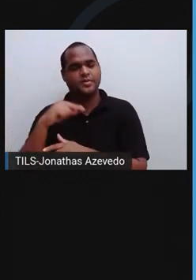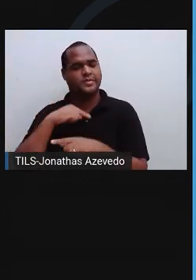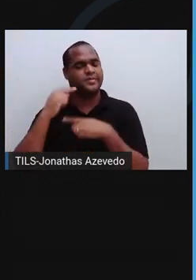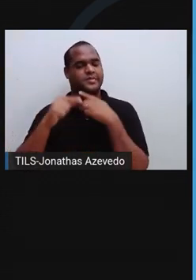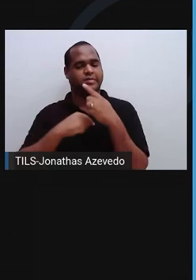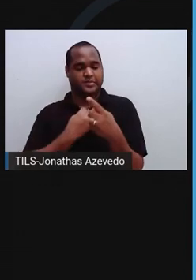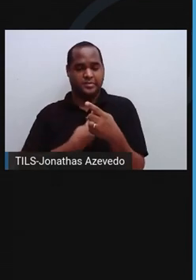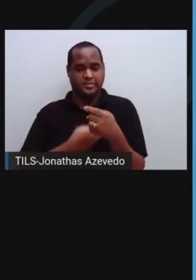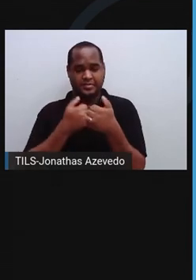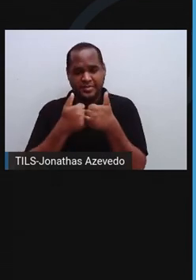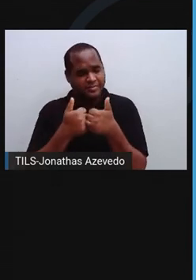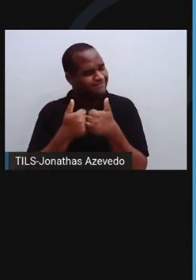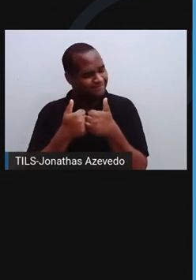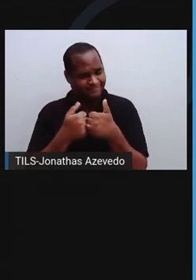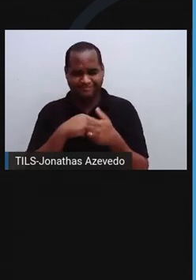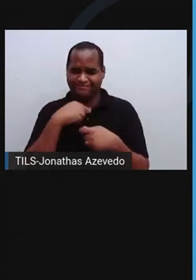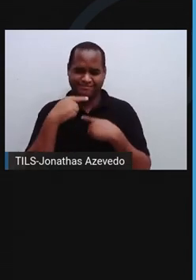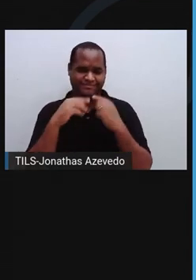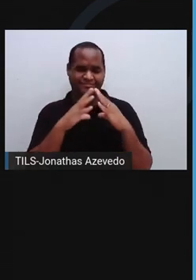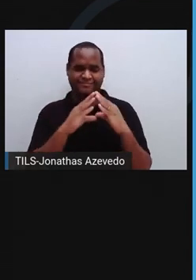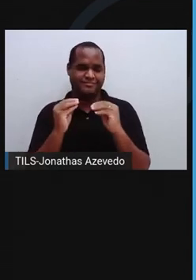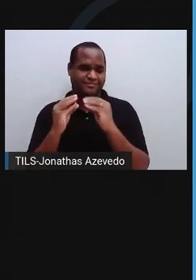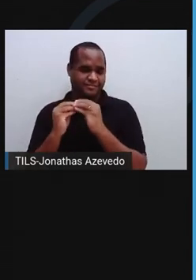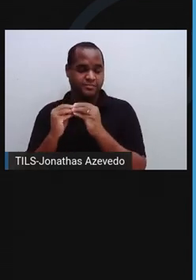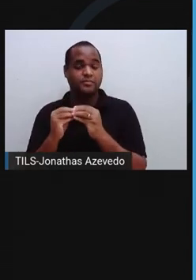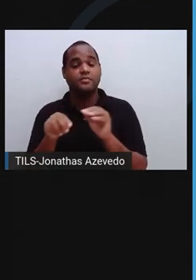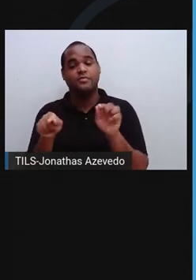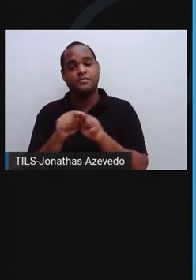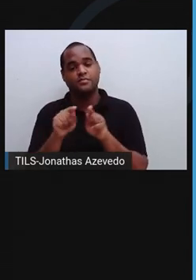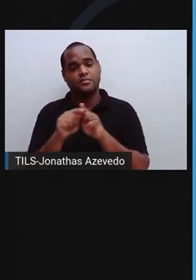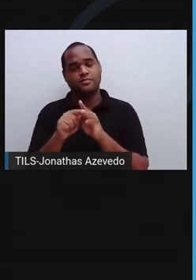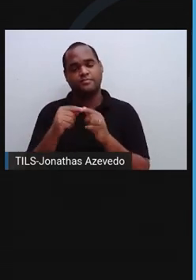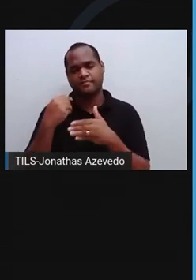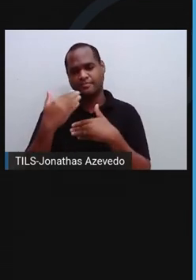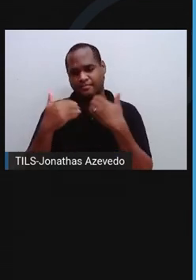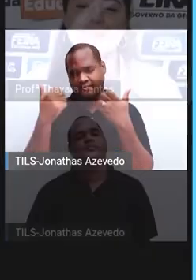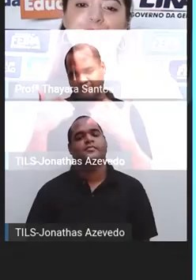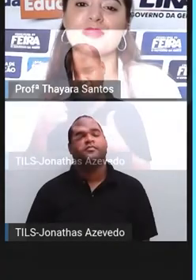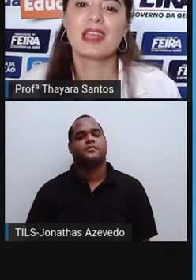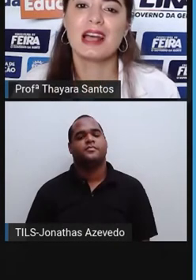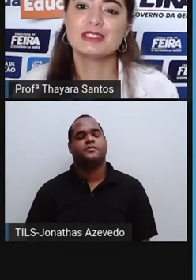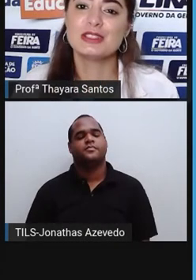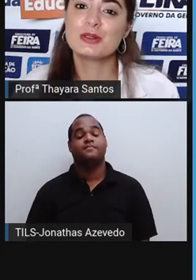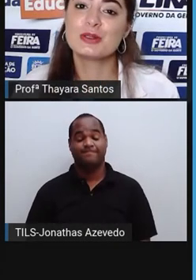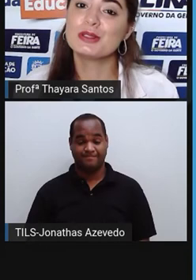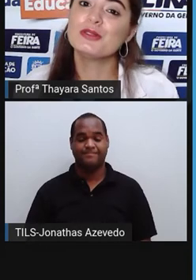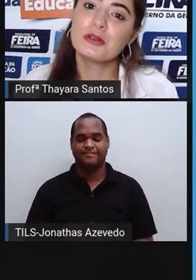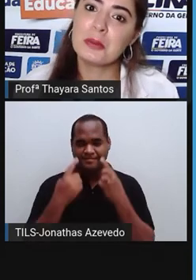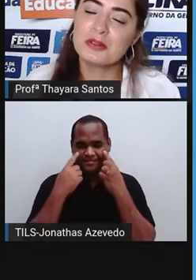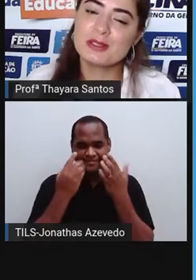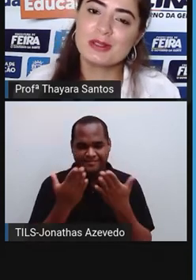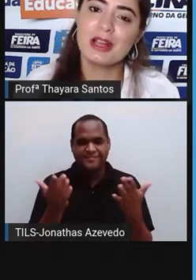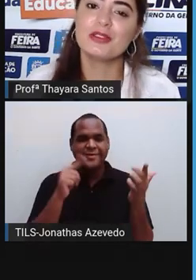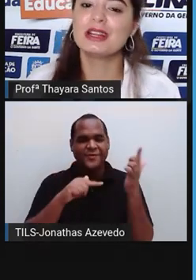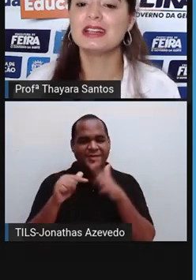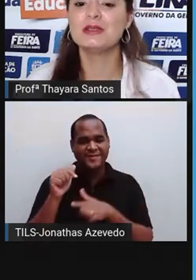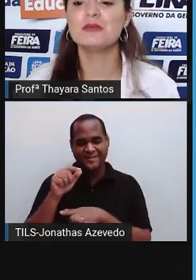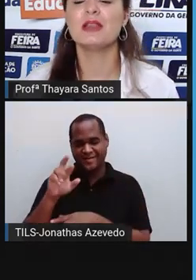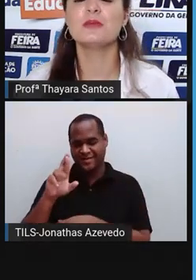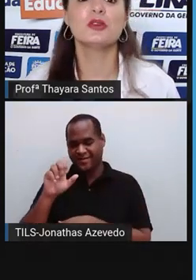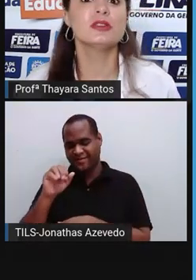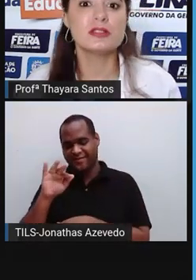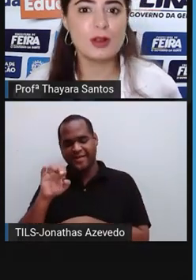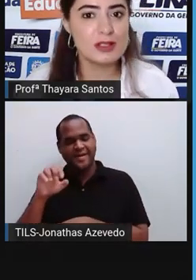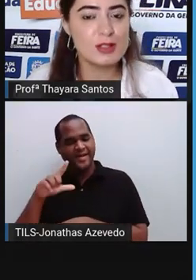mudança ambiental e vão sendo eliminados. Fora a própria puligem. Esse tronco fica escuro. A gente conseguiu ver com a professora Rafaela